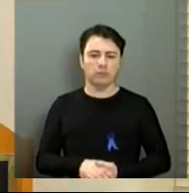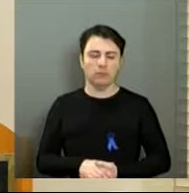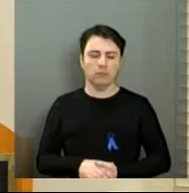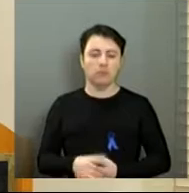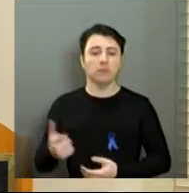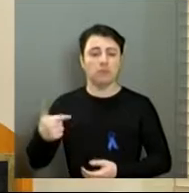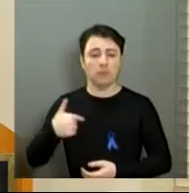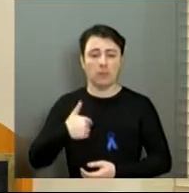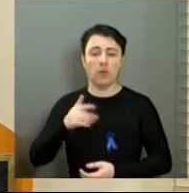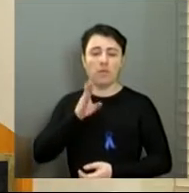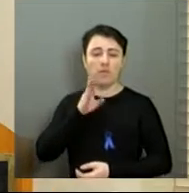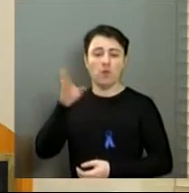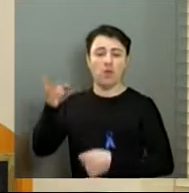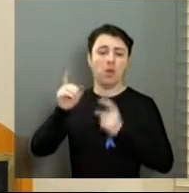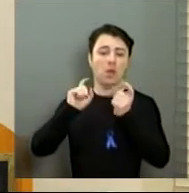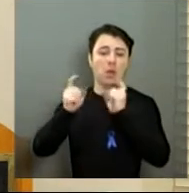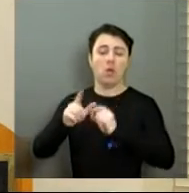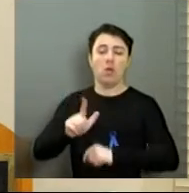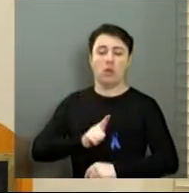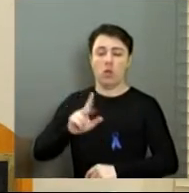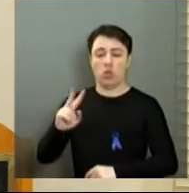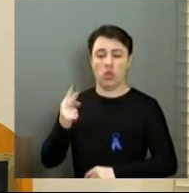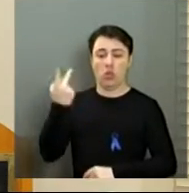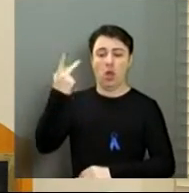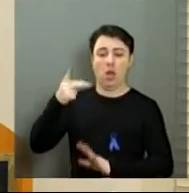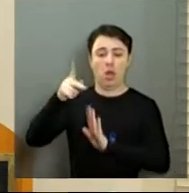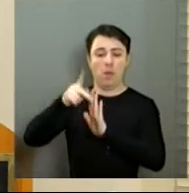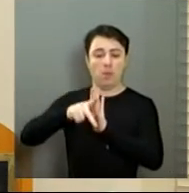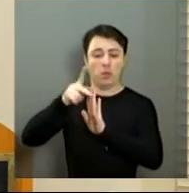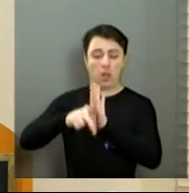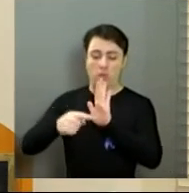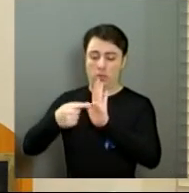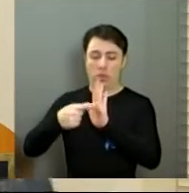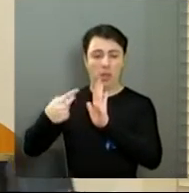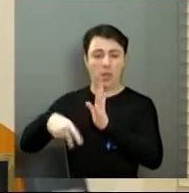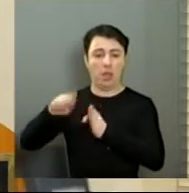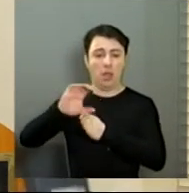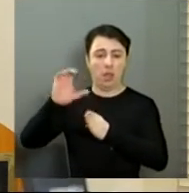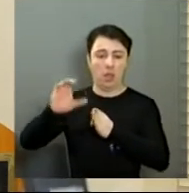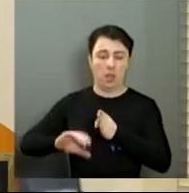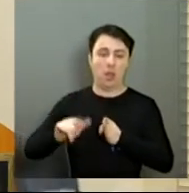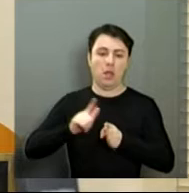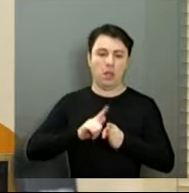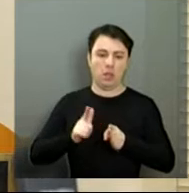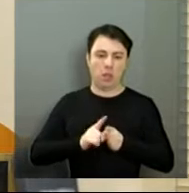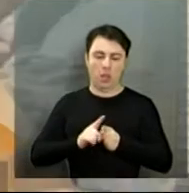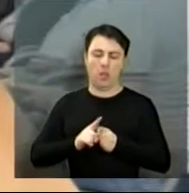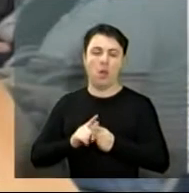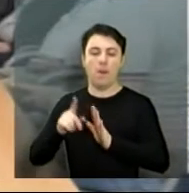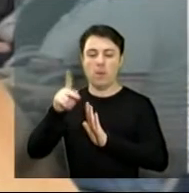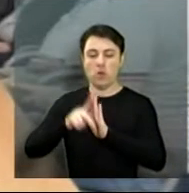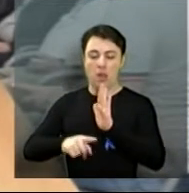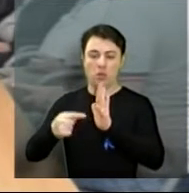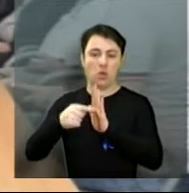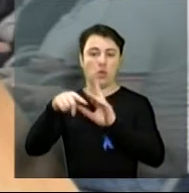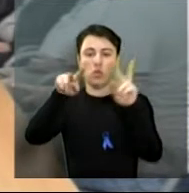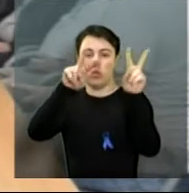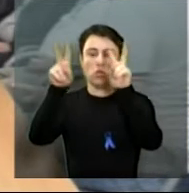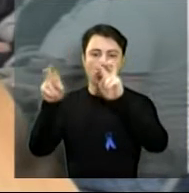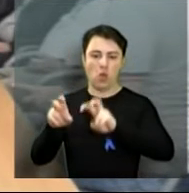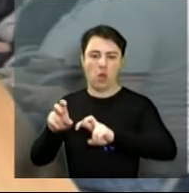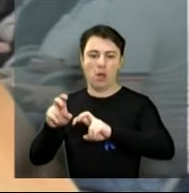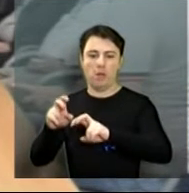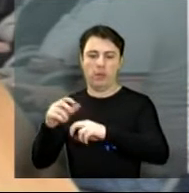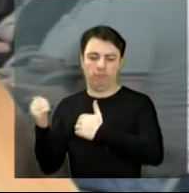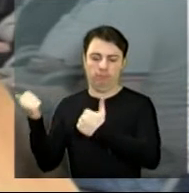sanção dos dois projetos nossos aqui da Câmara, tanto o projeto de transição de governo e também o projeto